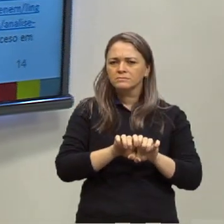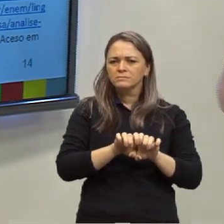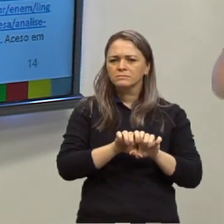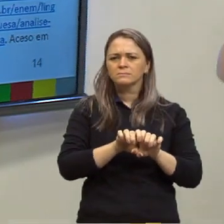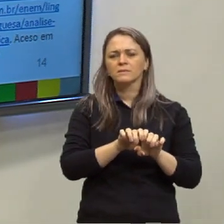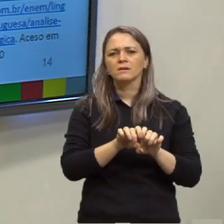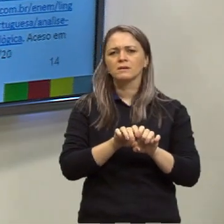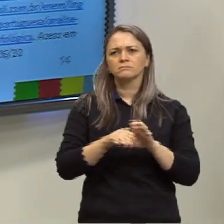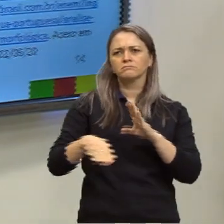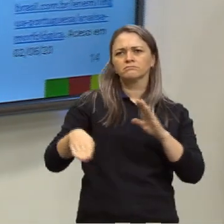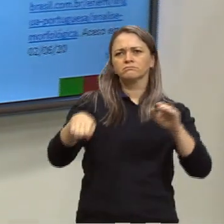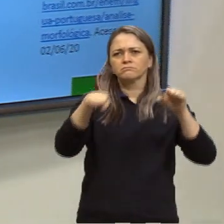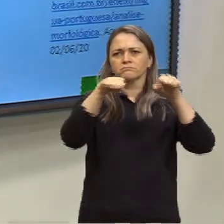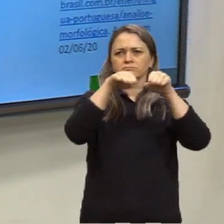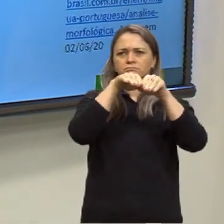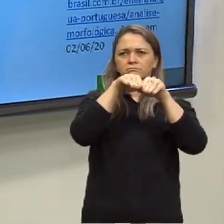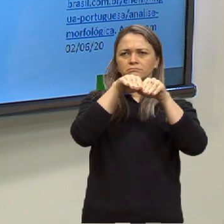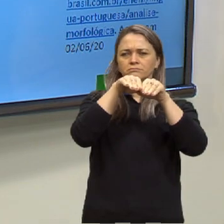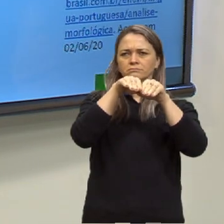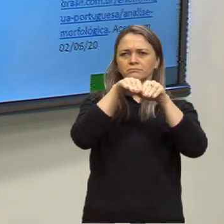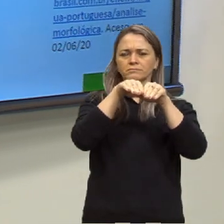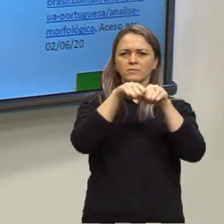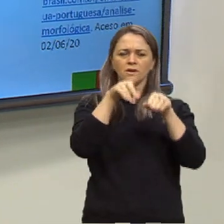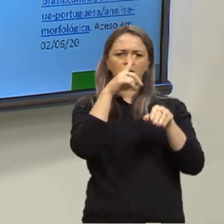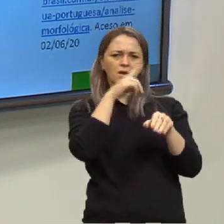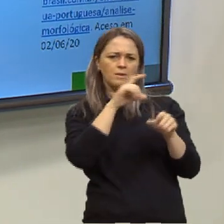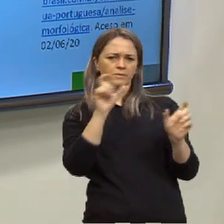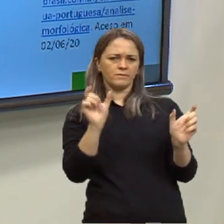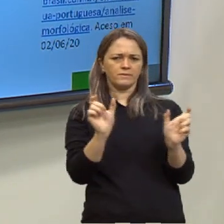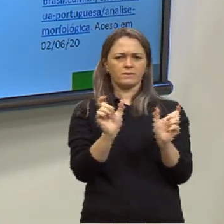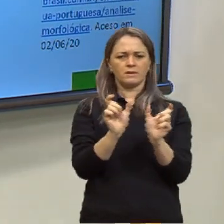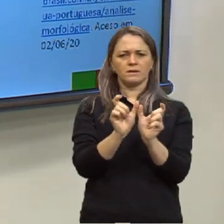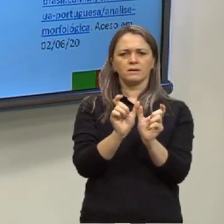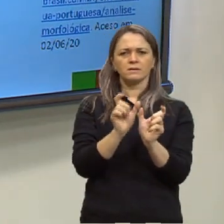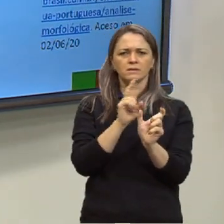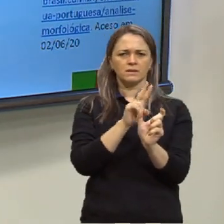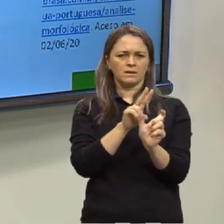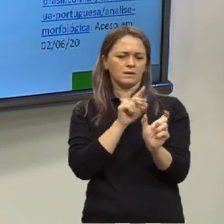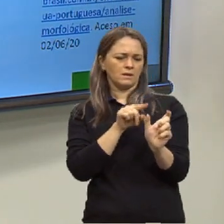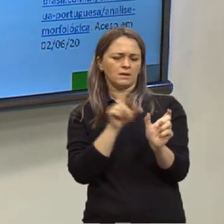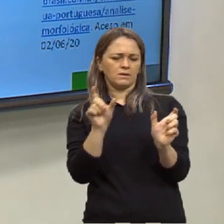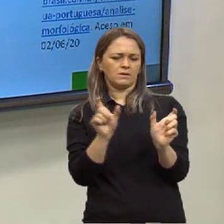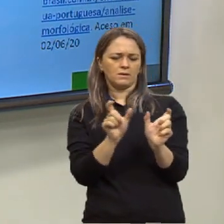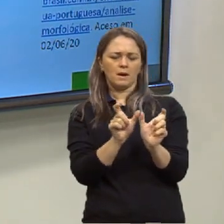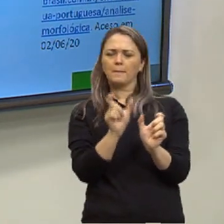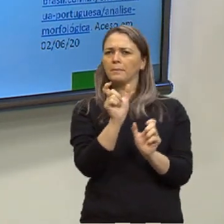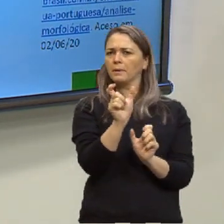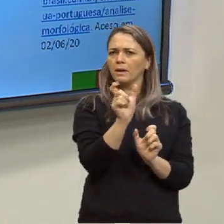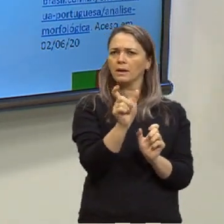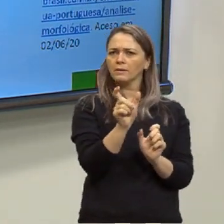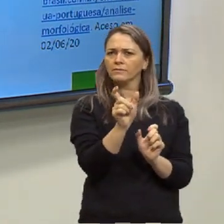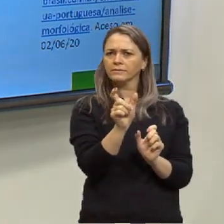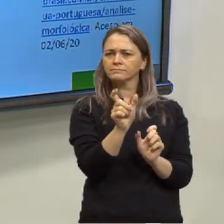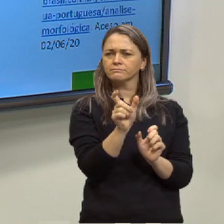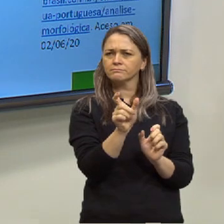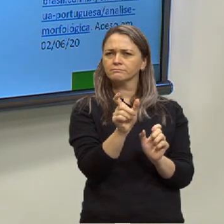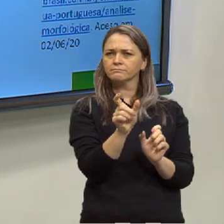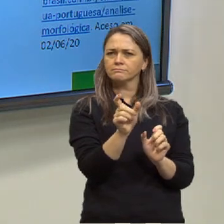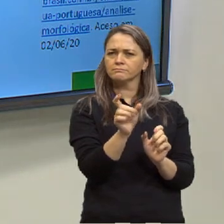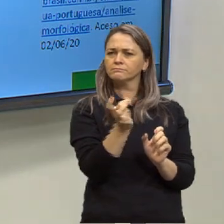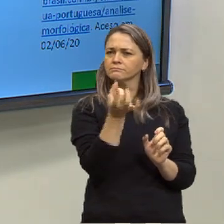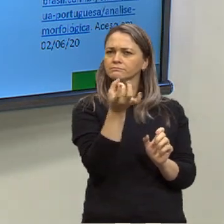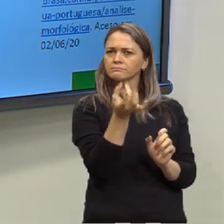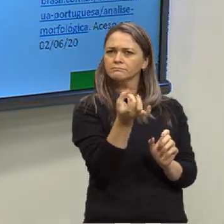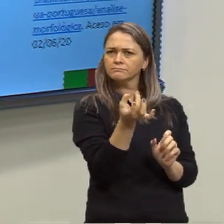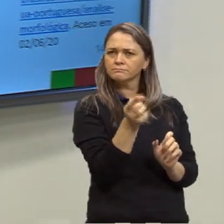como um padrão. Eu vou olhar para uma frase, eu vou olhar para uma palavra específica dessa frase e